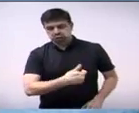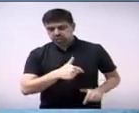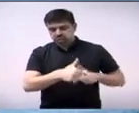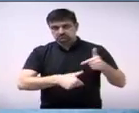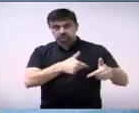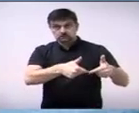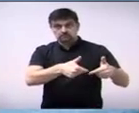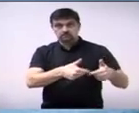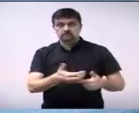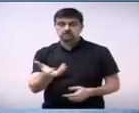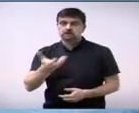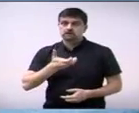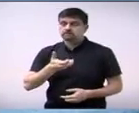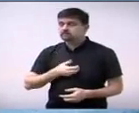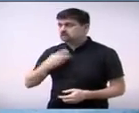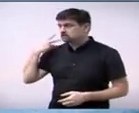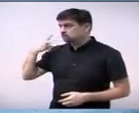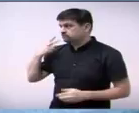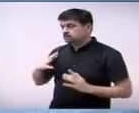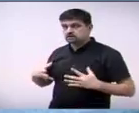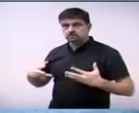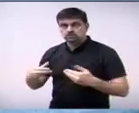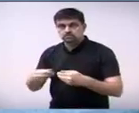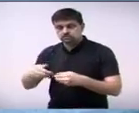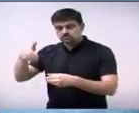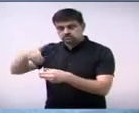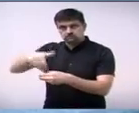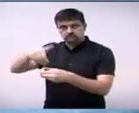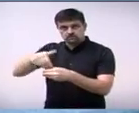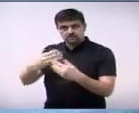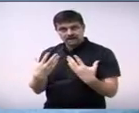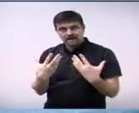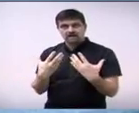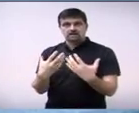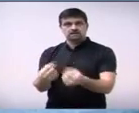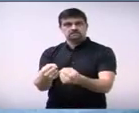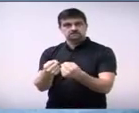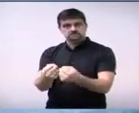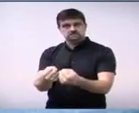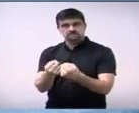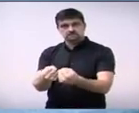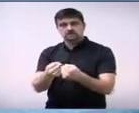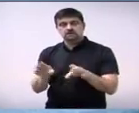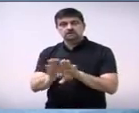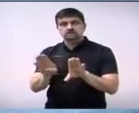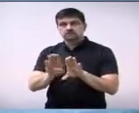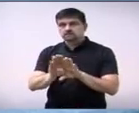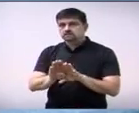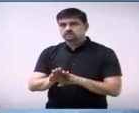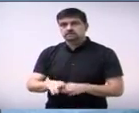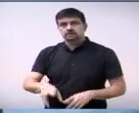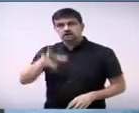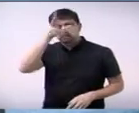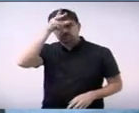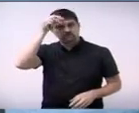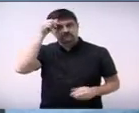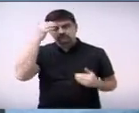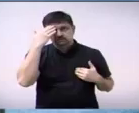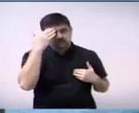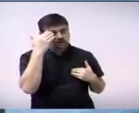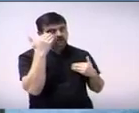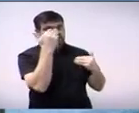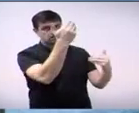peço a colaboração de todos para a votação, que seja acolhido, e também agradeço ao Poder